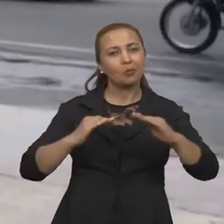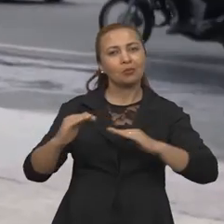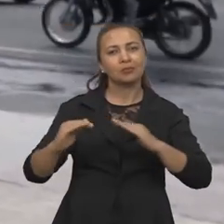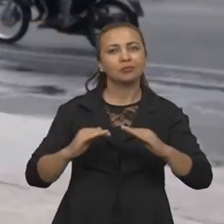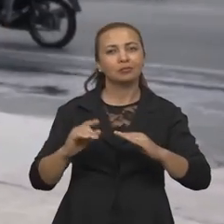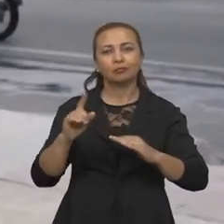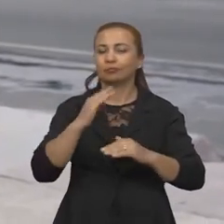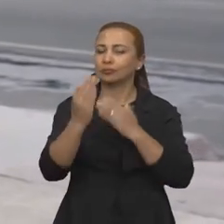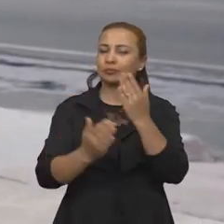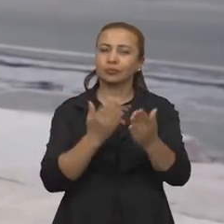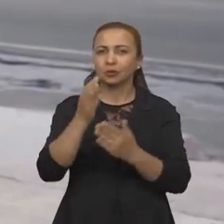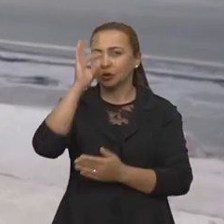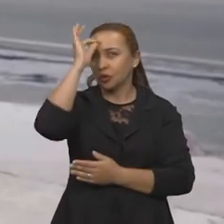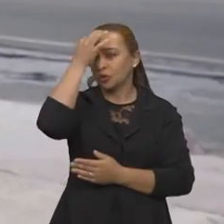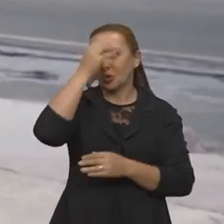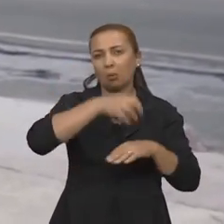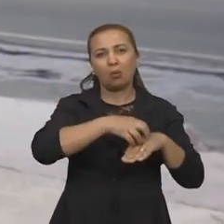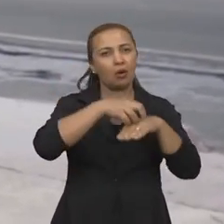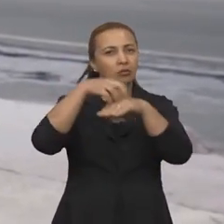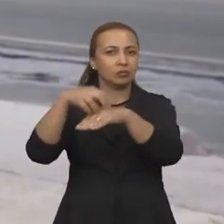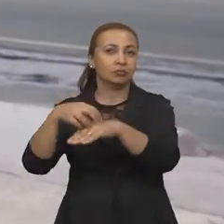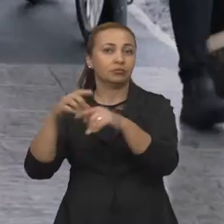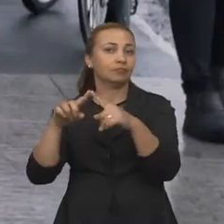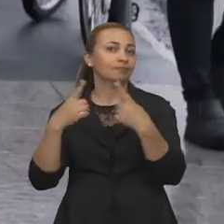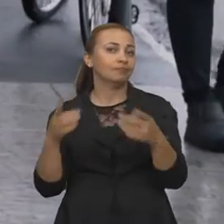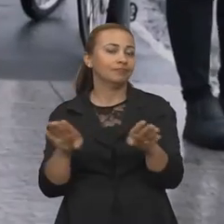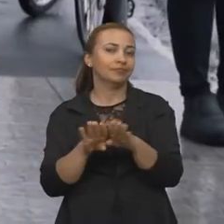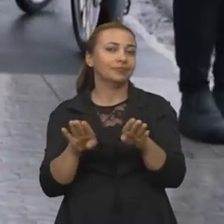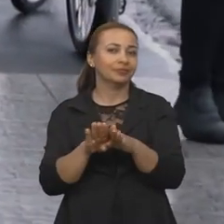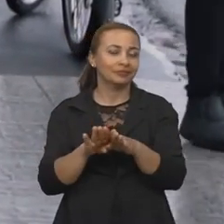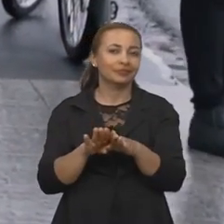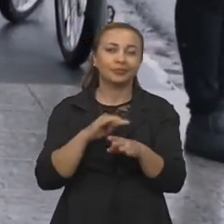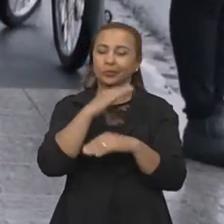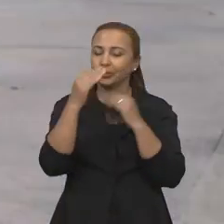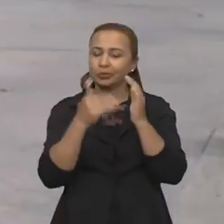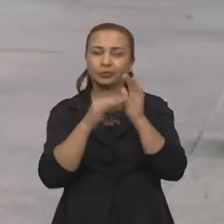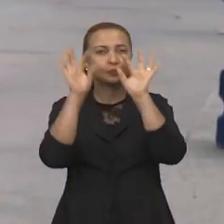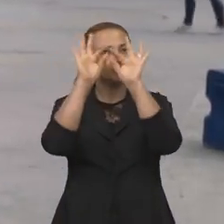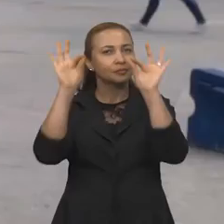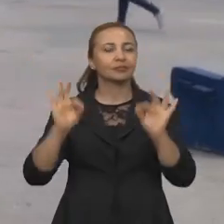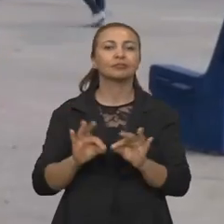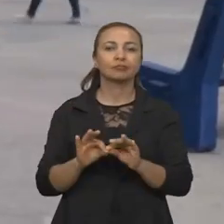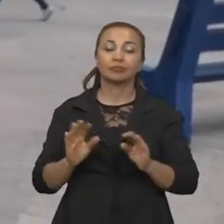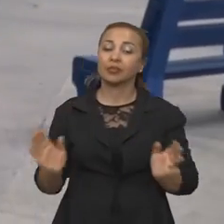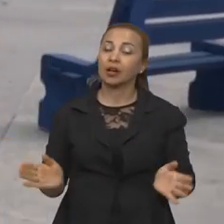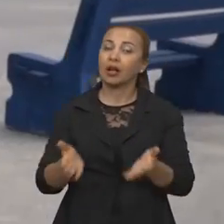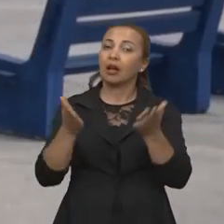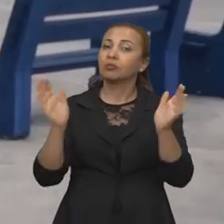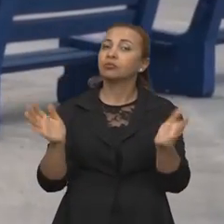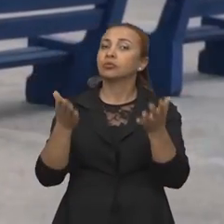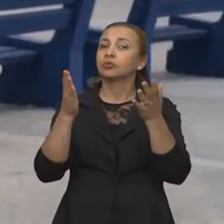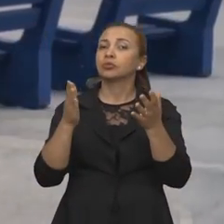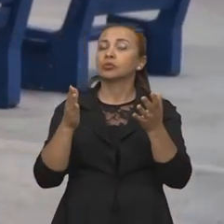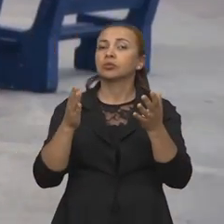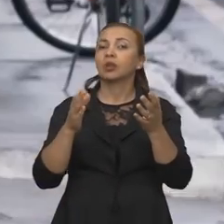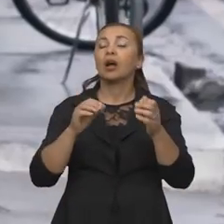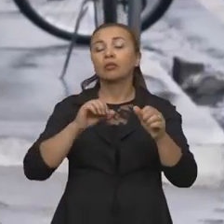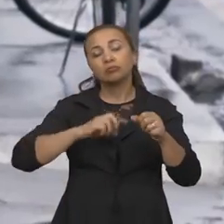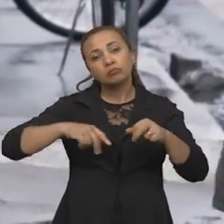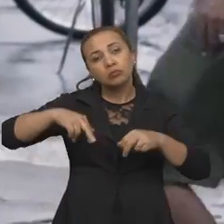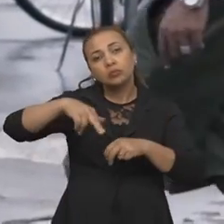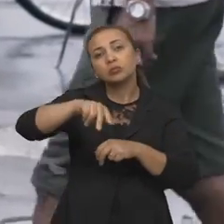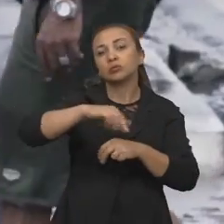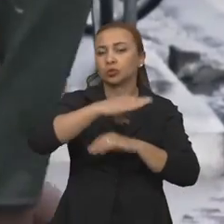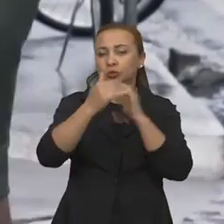Mobilidade não se trata apenas de transporte, mas também de todo um planejamento que favoreça o deslocamento para